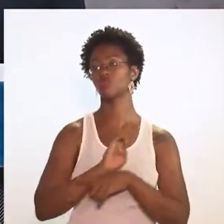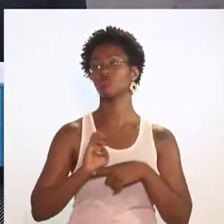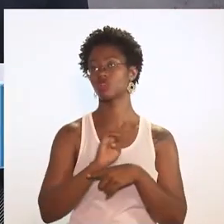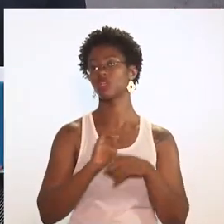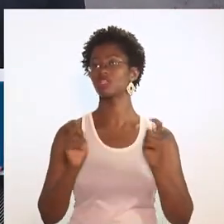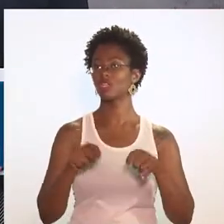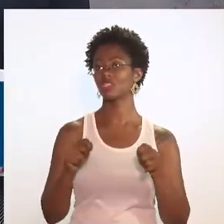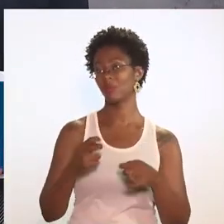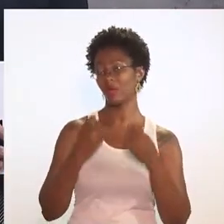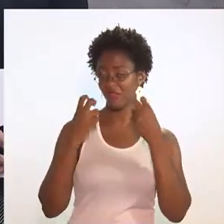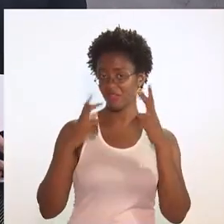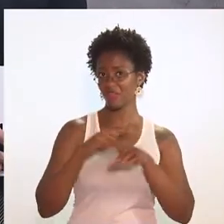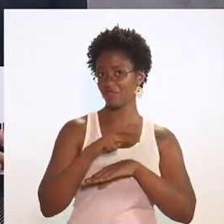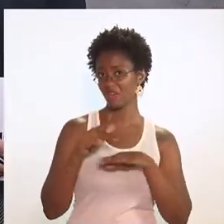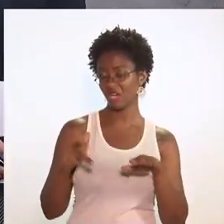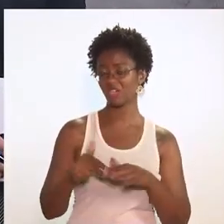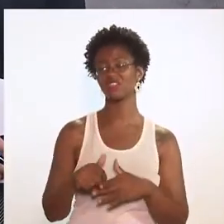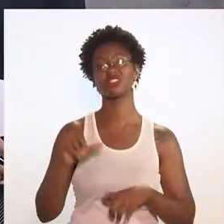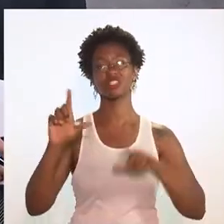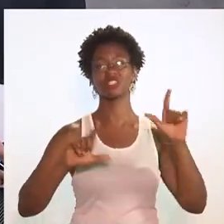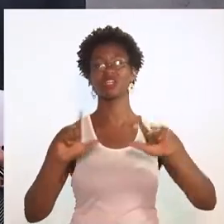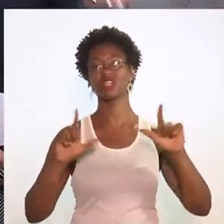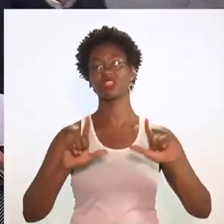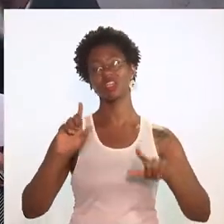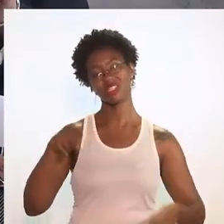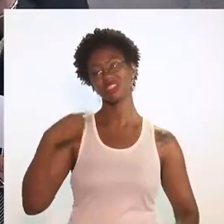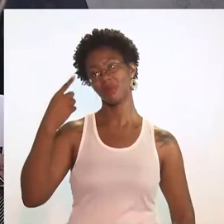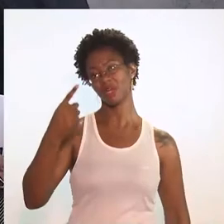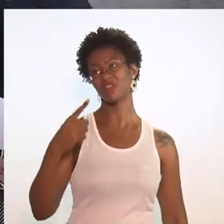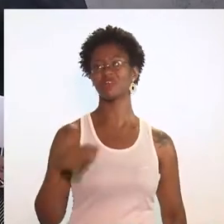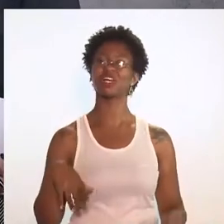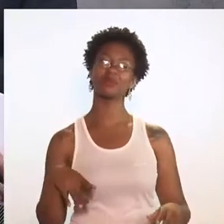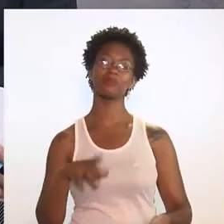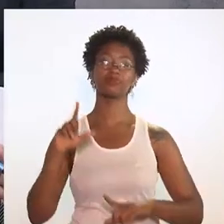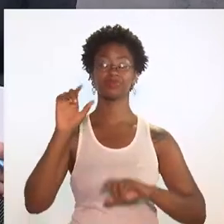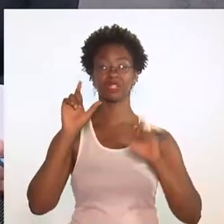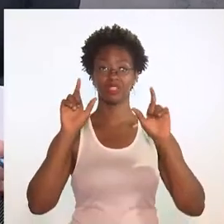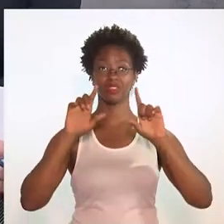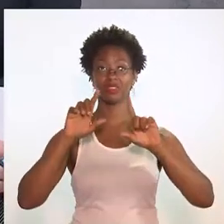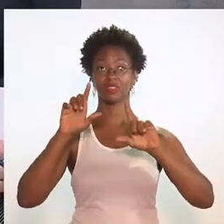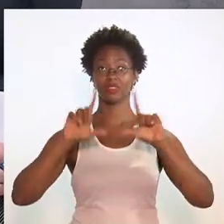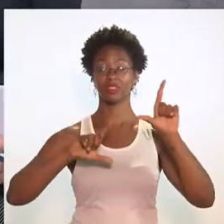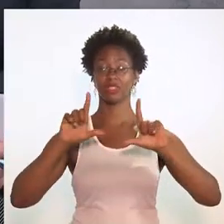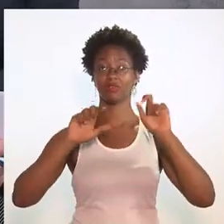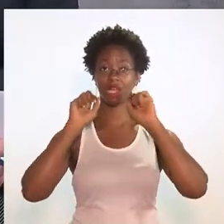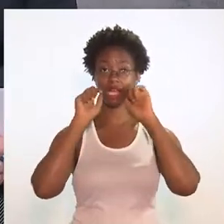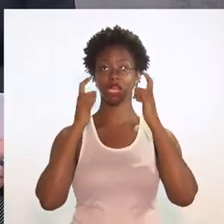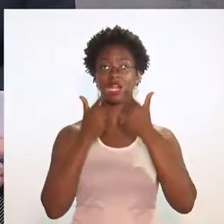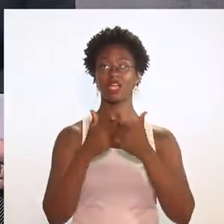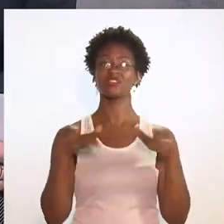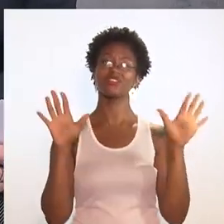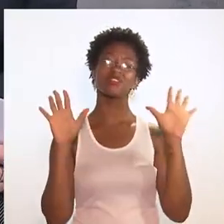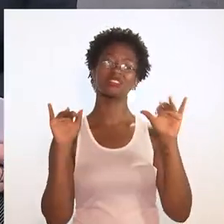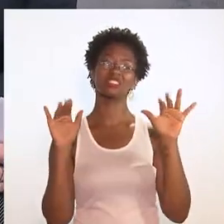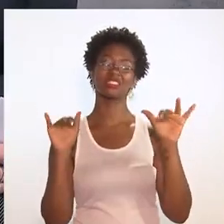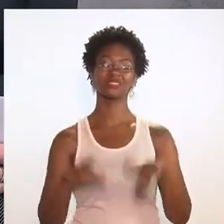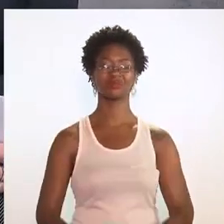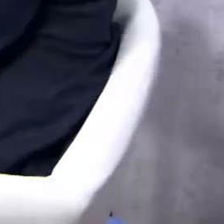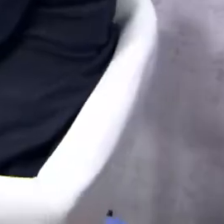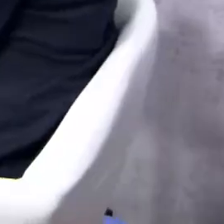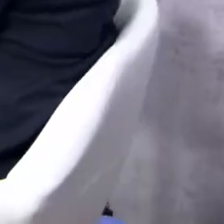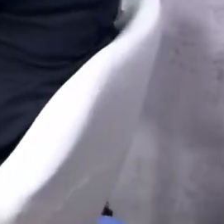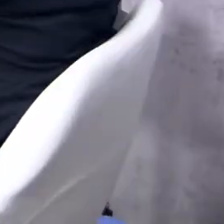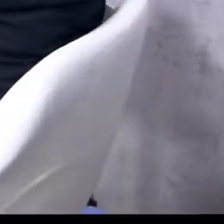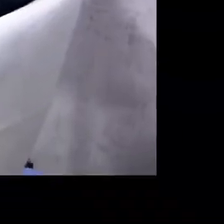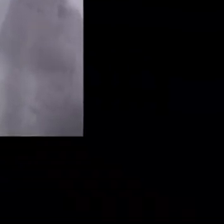Meu Estado. Lá você pode ouvir esse e outros programas. E aqui na telinha, eu te vejo na próxima semana. TV Alerja, o Canal do Povo. Até a próxima.